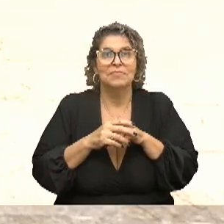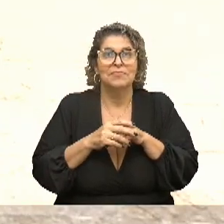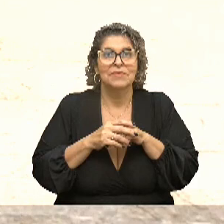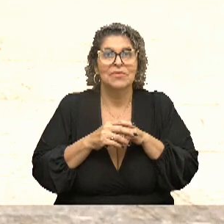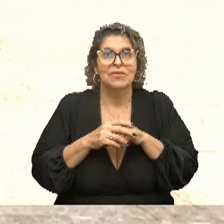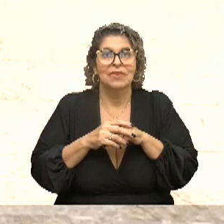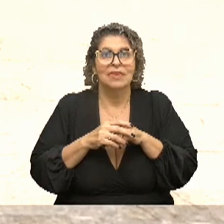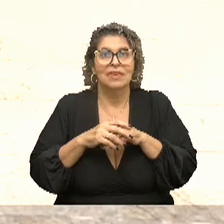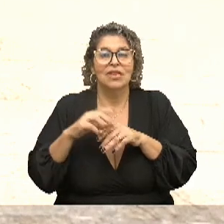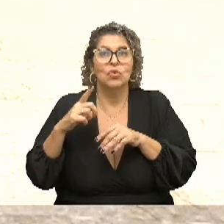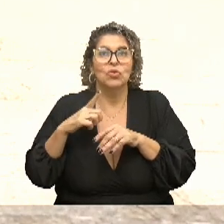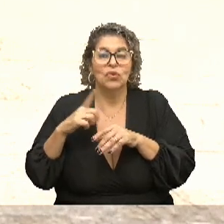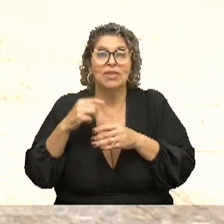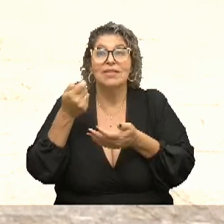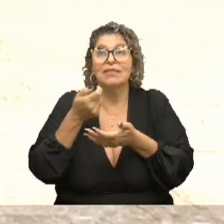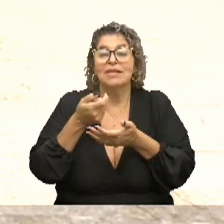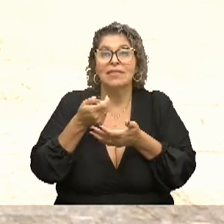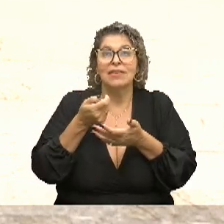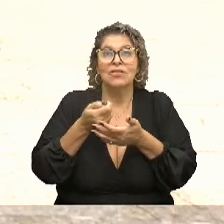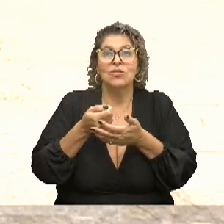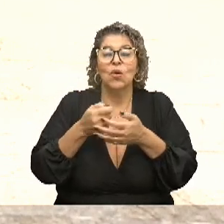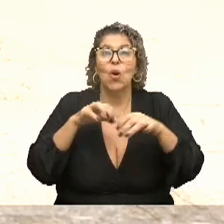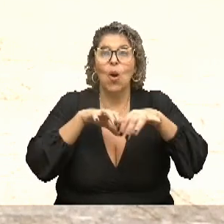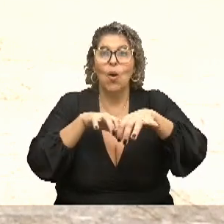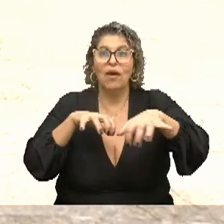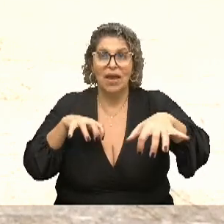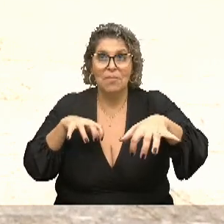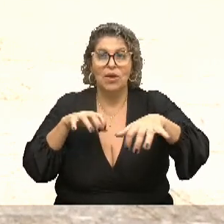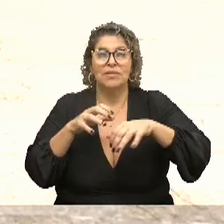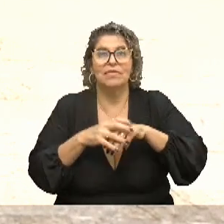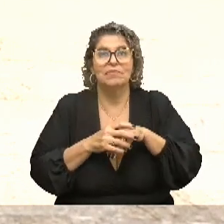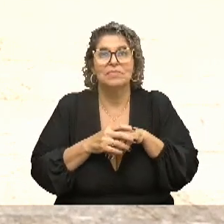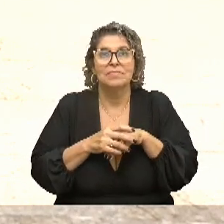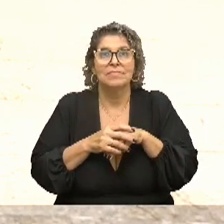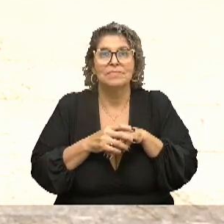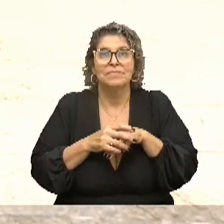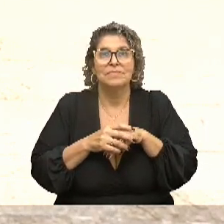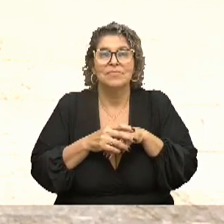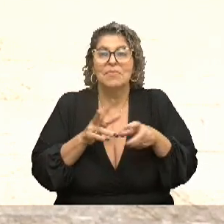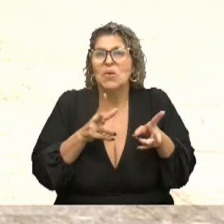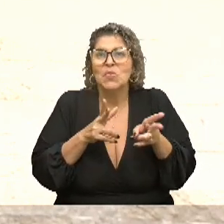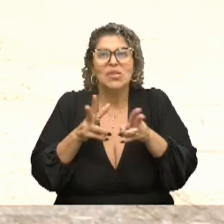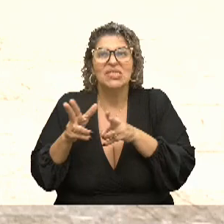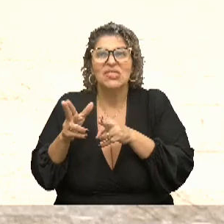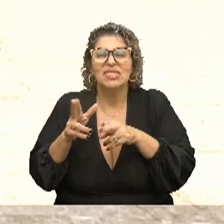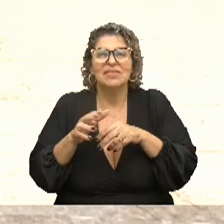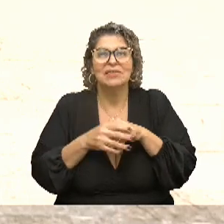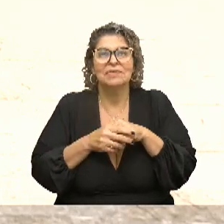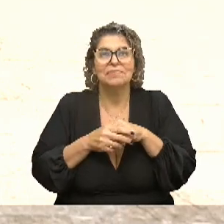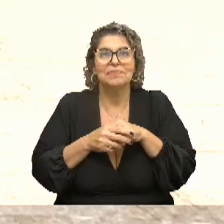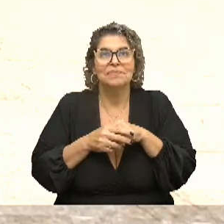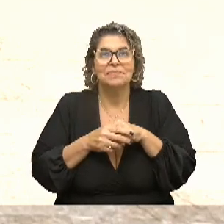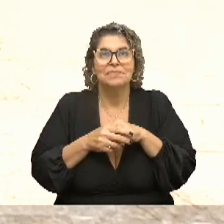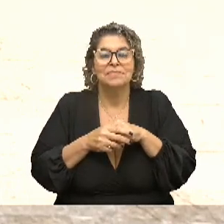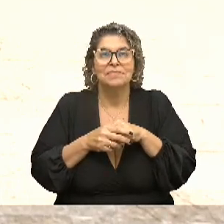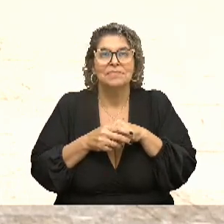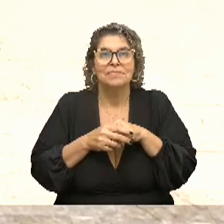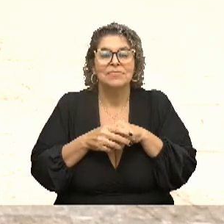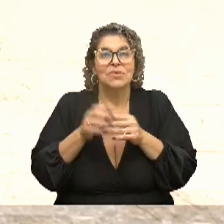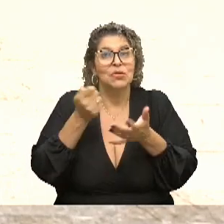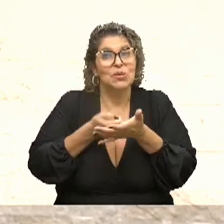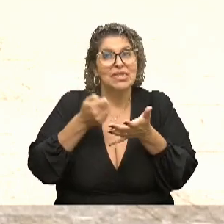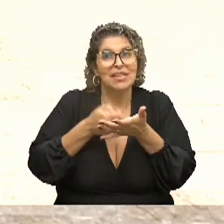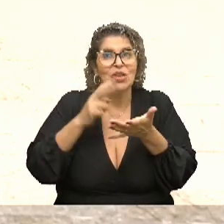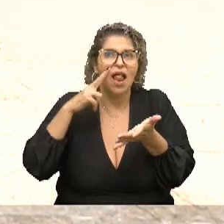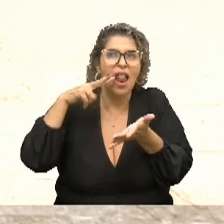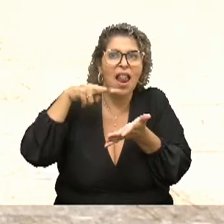matérias da licença turista, eu estudando online. Bom, a rotina... No que diz respeito à minha rotina, eu tento ler